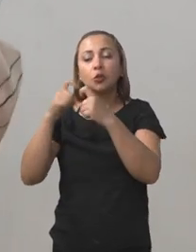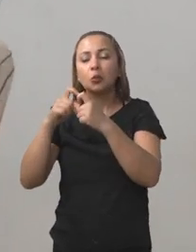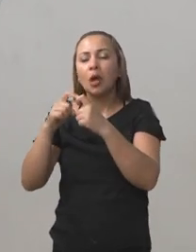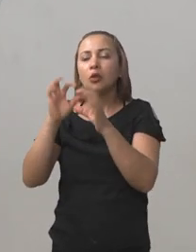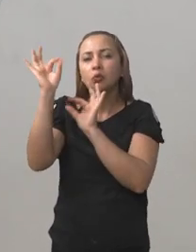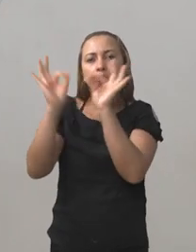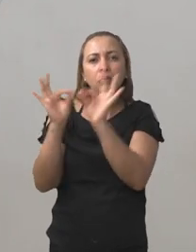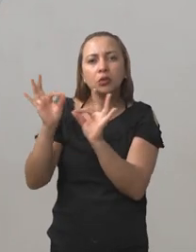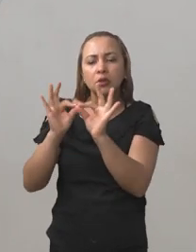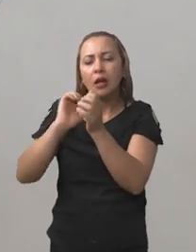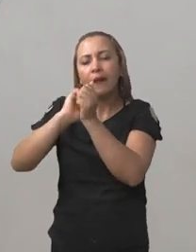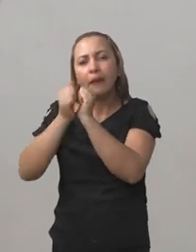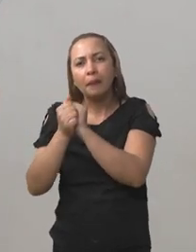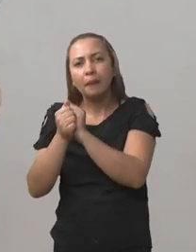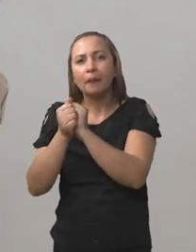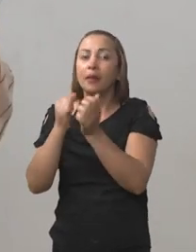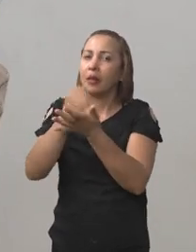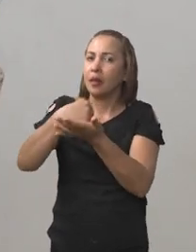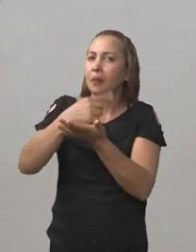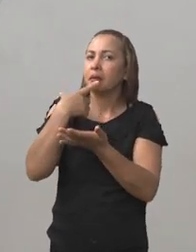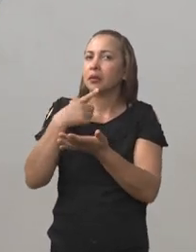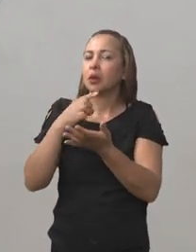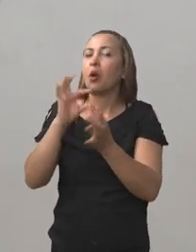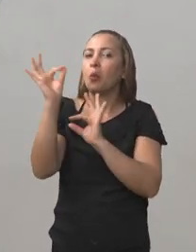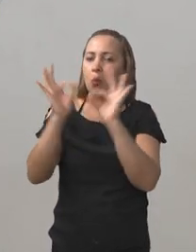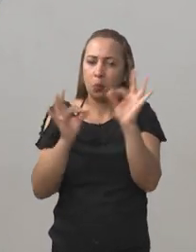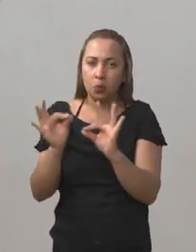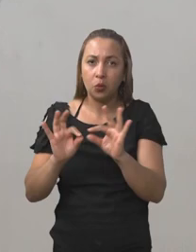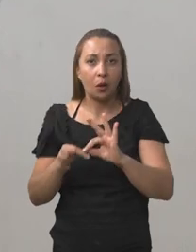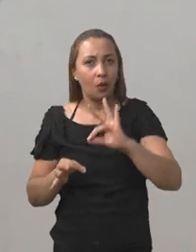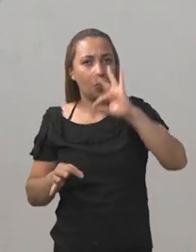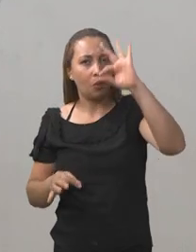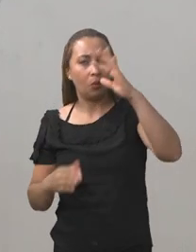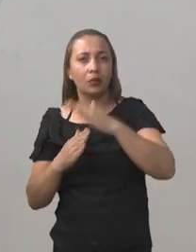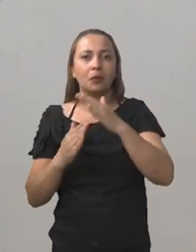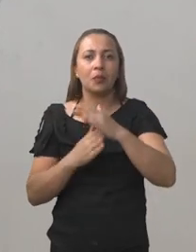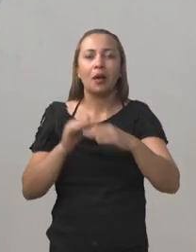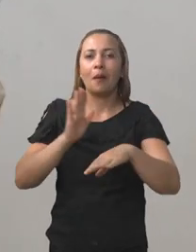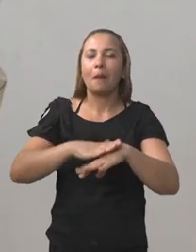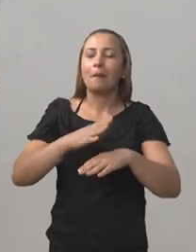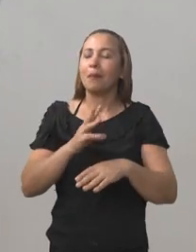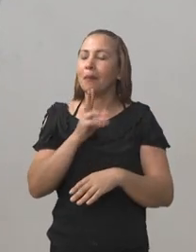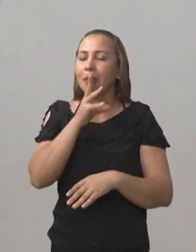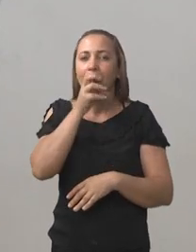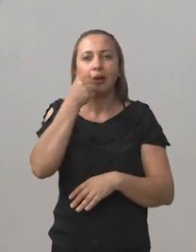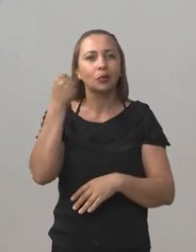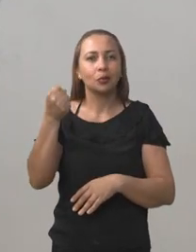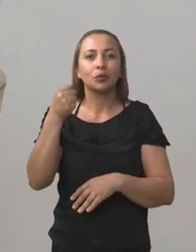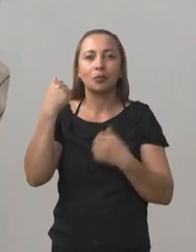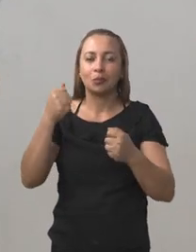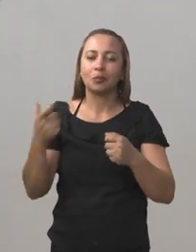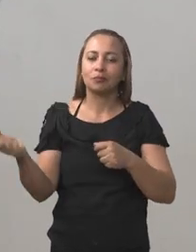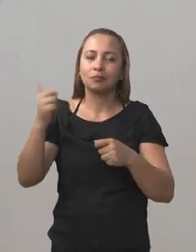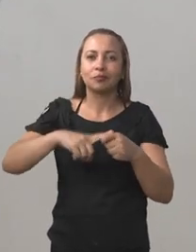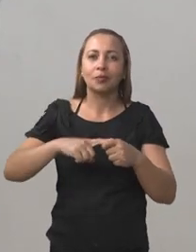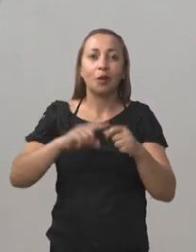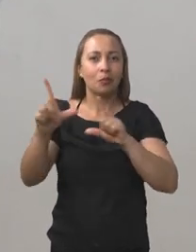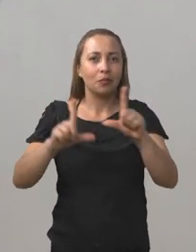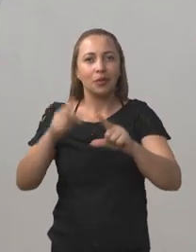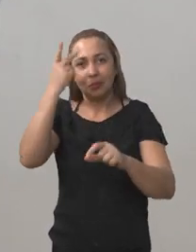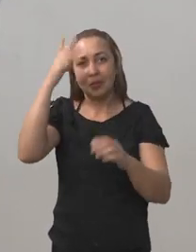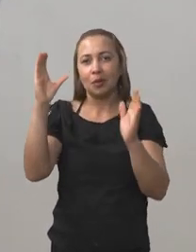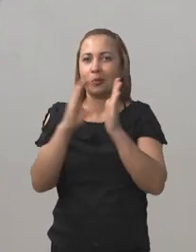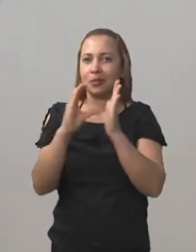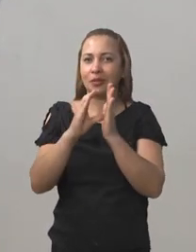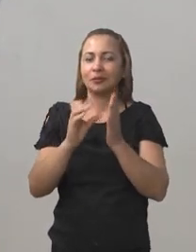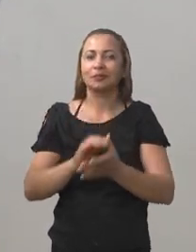médico ajusta a medicação. Então, esse controle a longo prazo é o maior impacto que a gente pode trazer com esse programa para